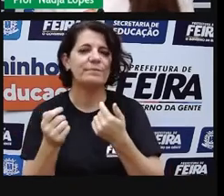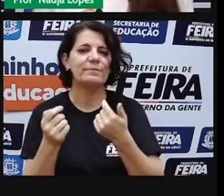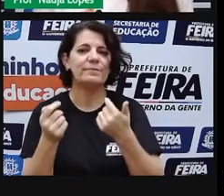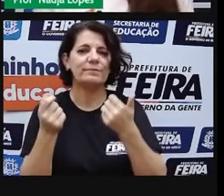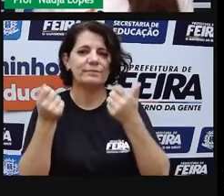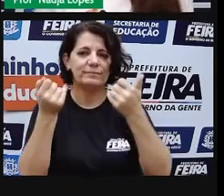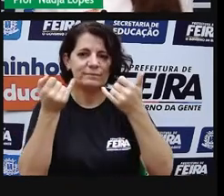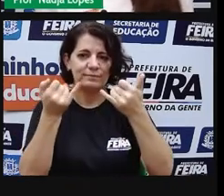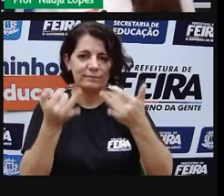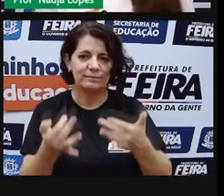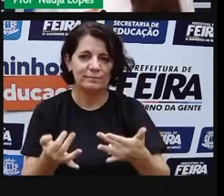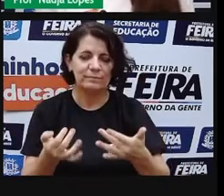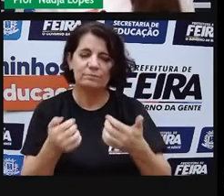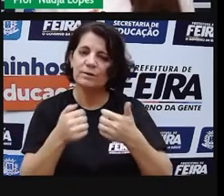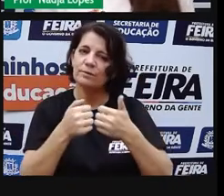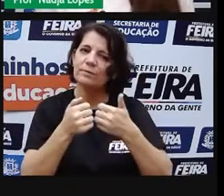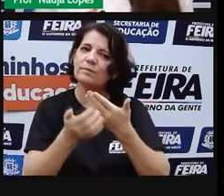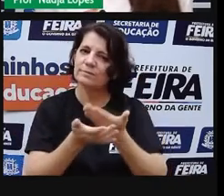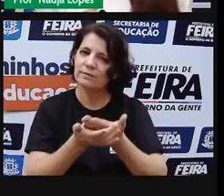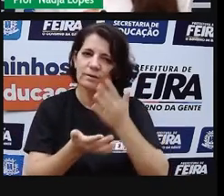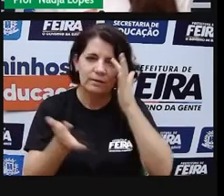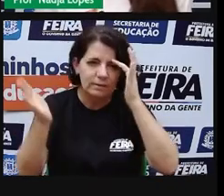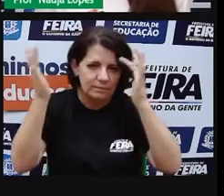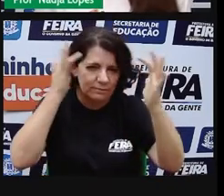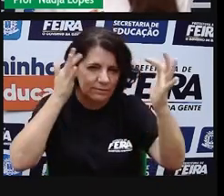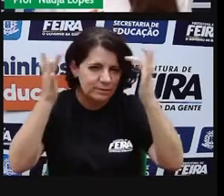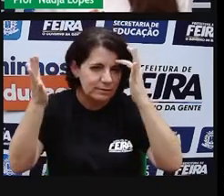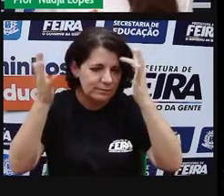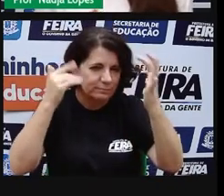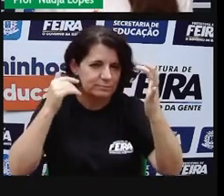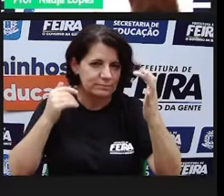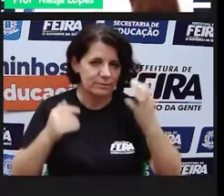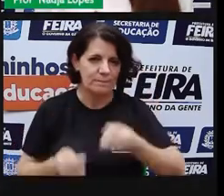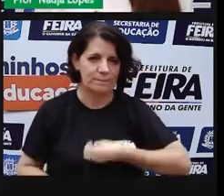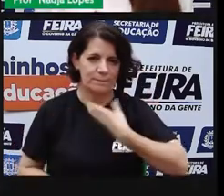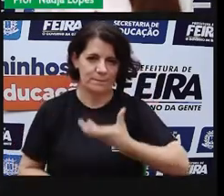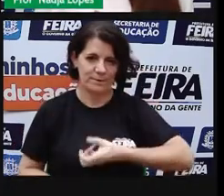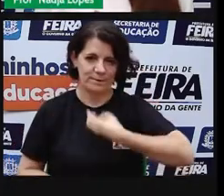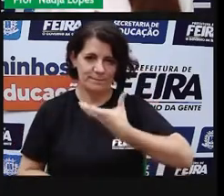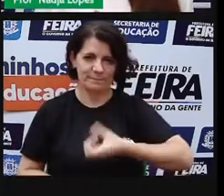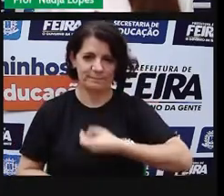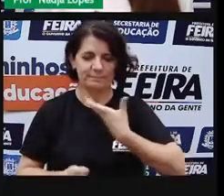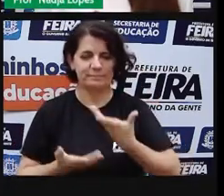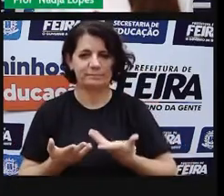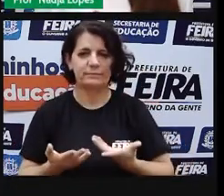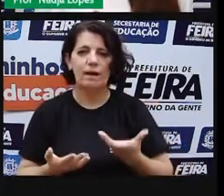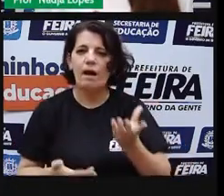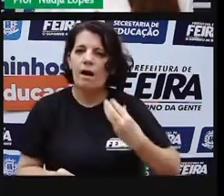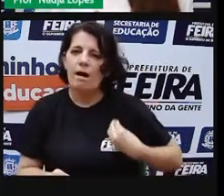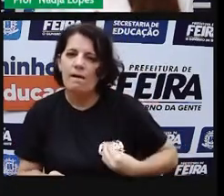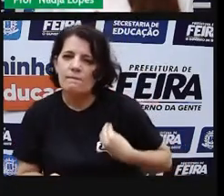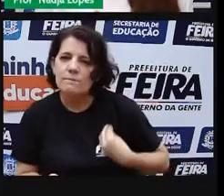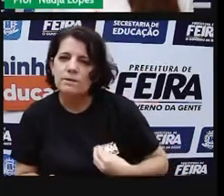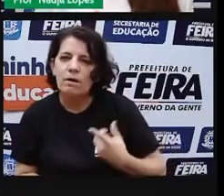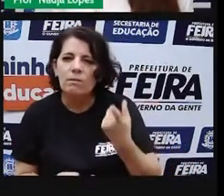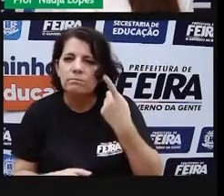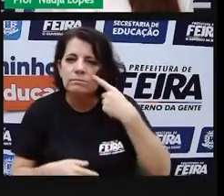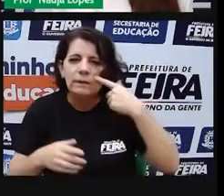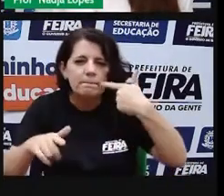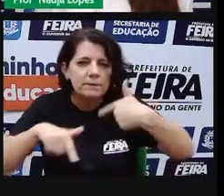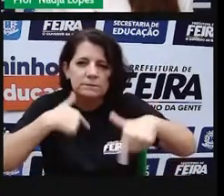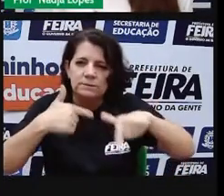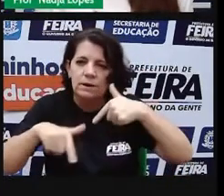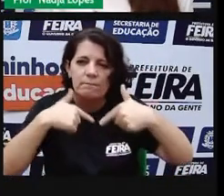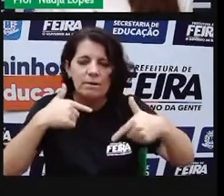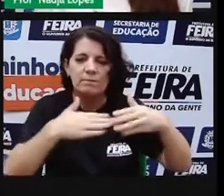Então, para a gente iniciar nossa aula, vamos refletir um pouco sobre esse poema, tá bom? A vida é um dos deveres que nós trouxemos